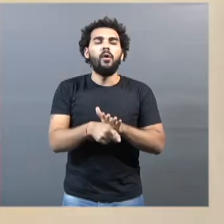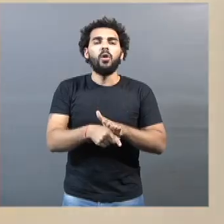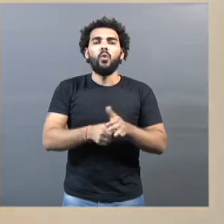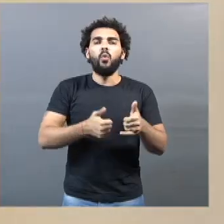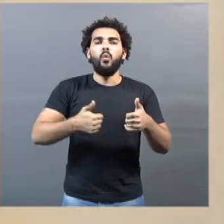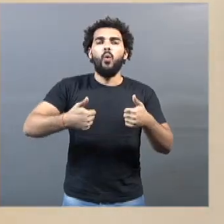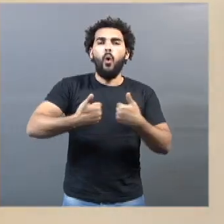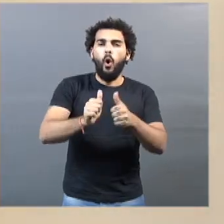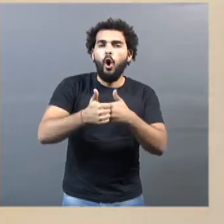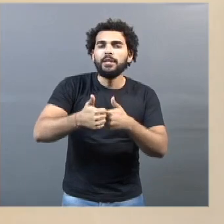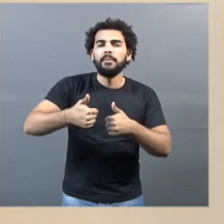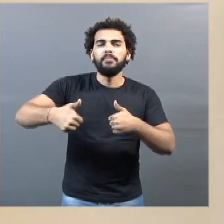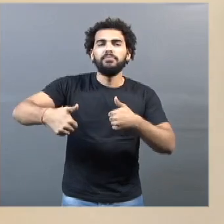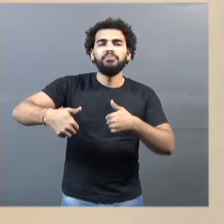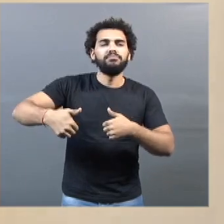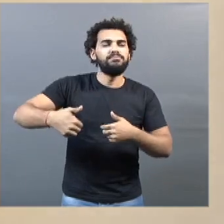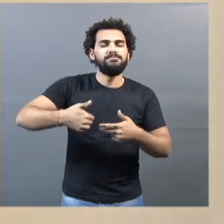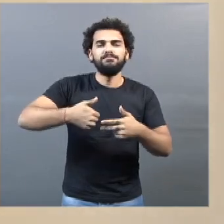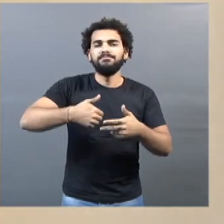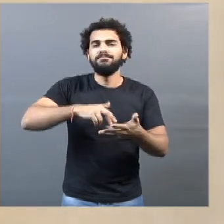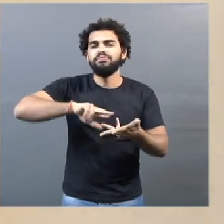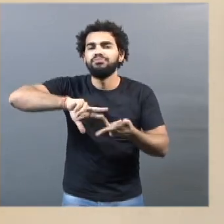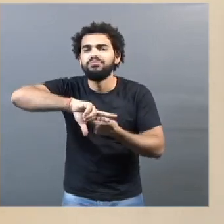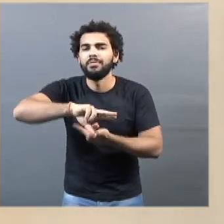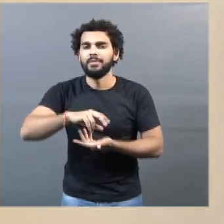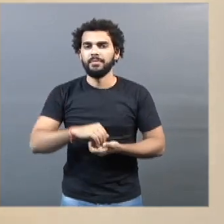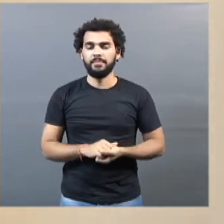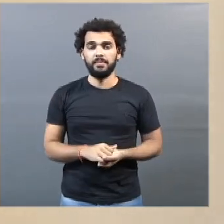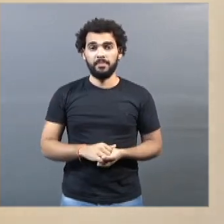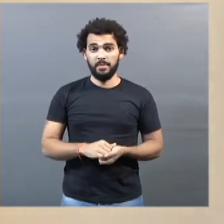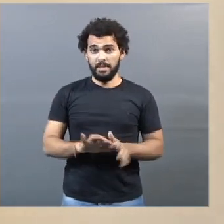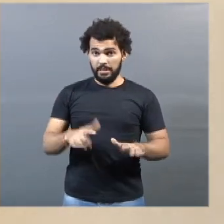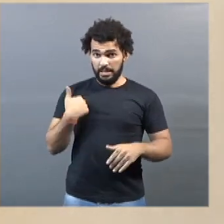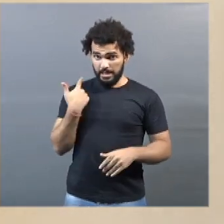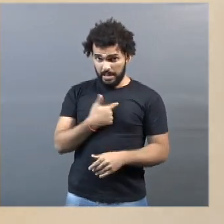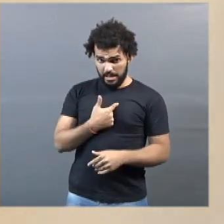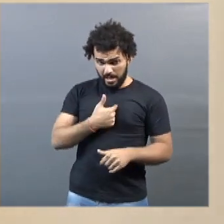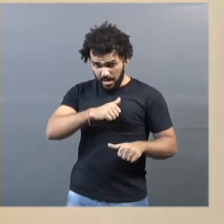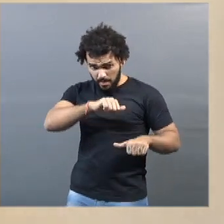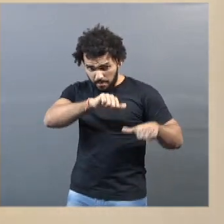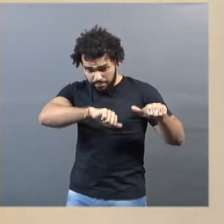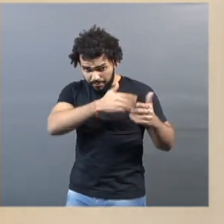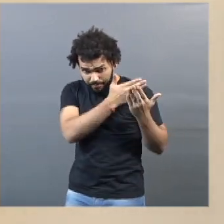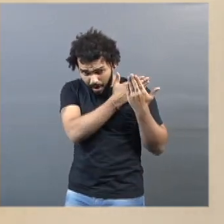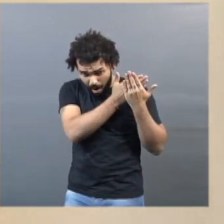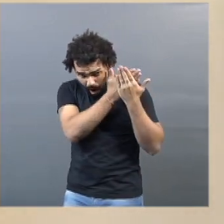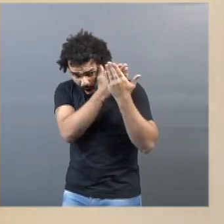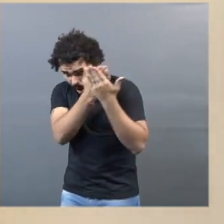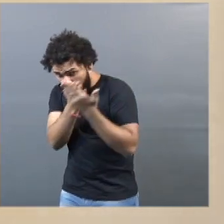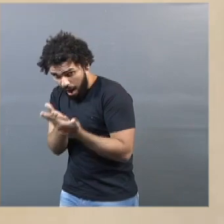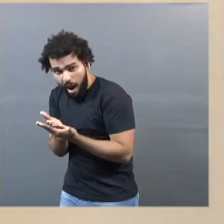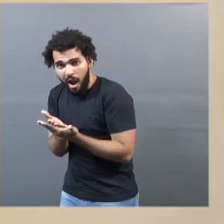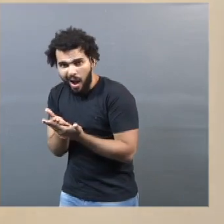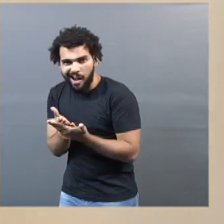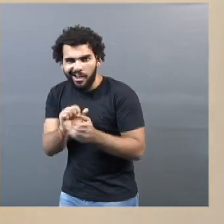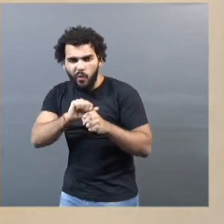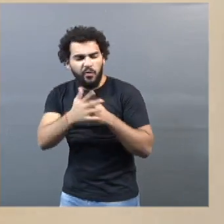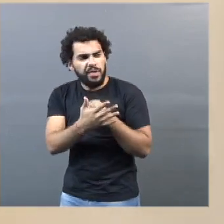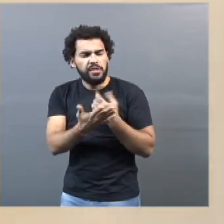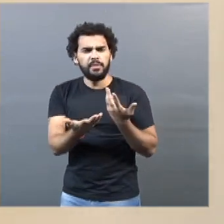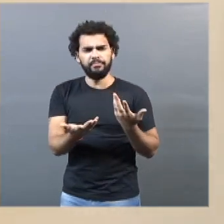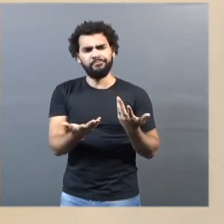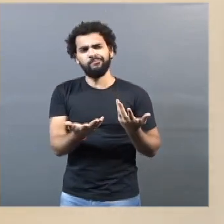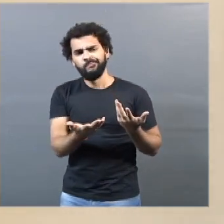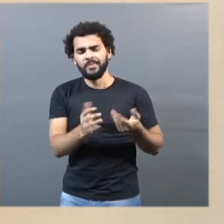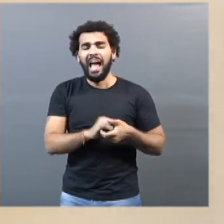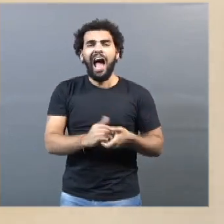Dentro do coletivo, temos estudado a epidemia de Covid-19 desde o seu início. No momento, a pergunta que se